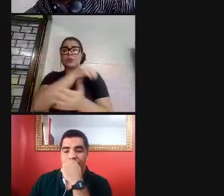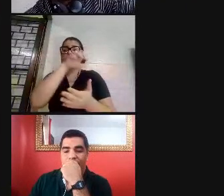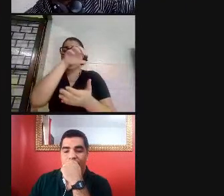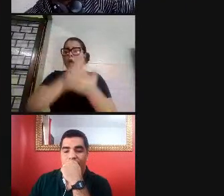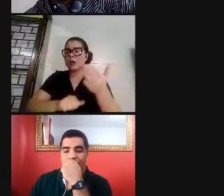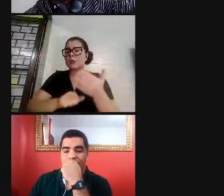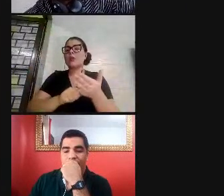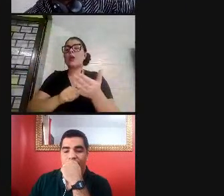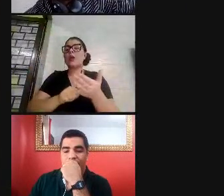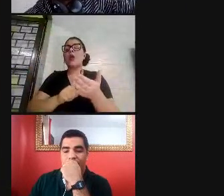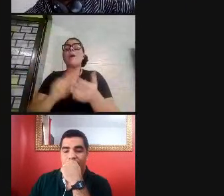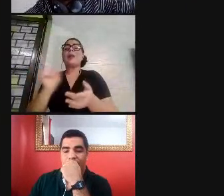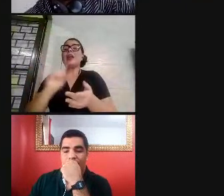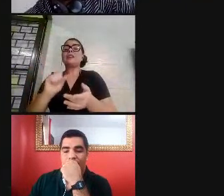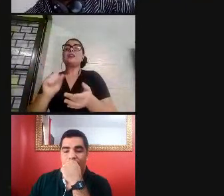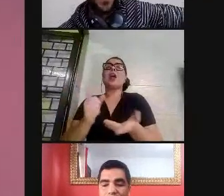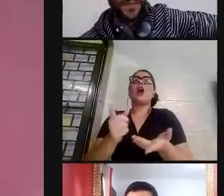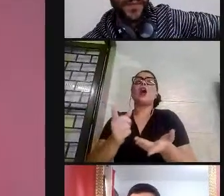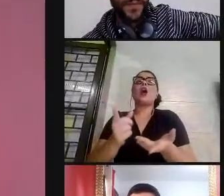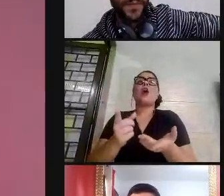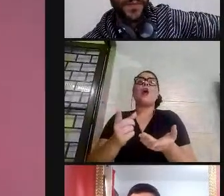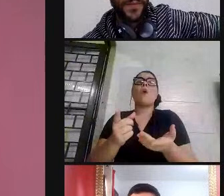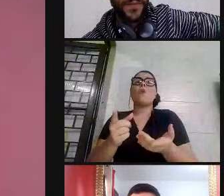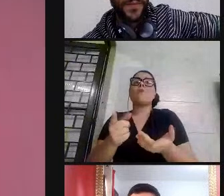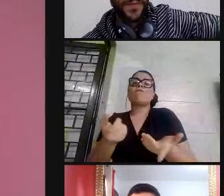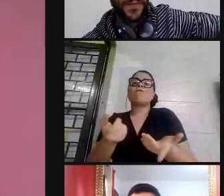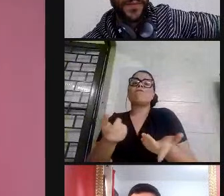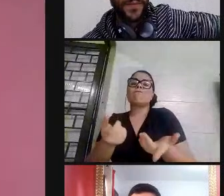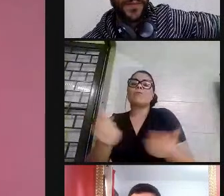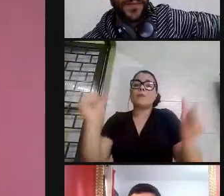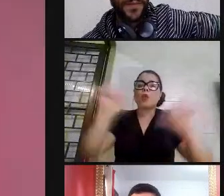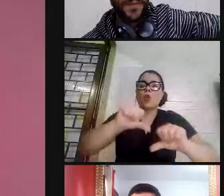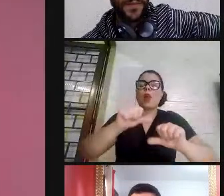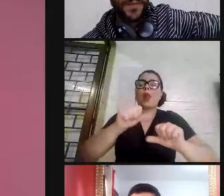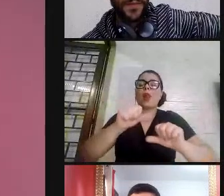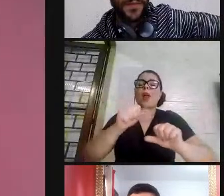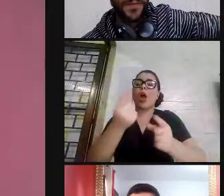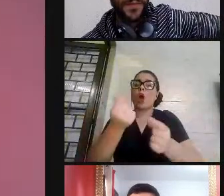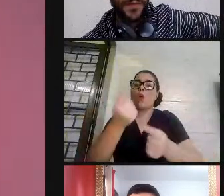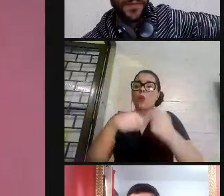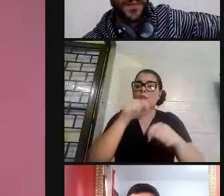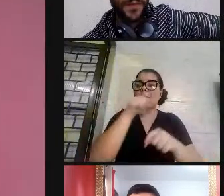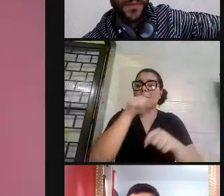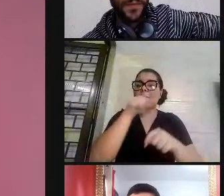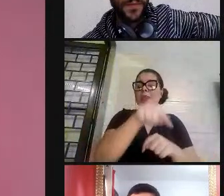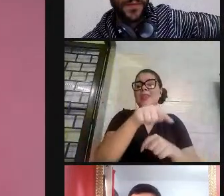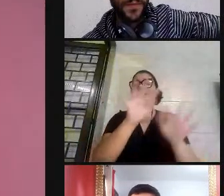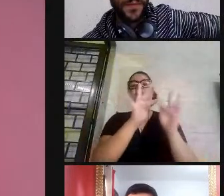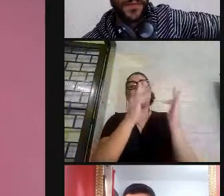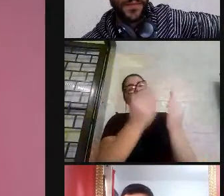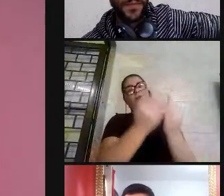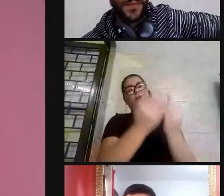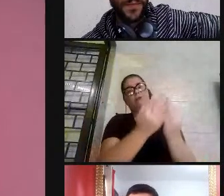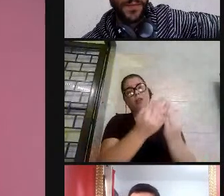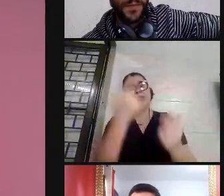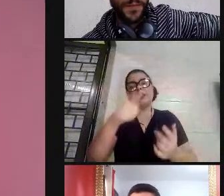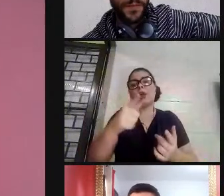onerar, de forma a não sobrecarregar mais ainda essa família que está desassistida financeiramente.